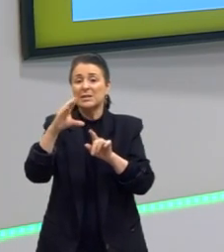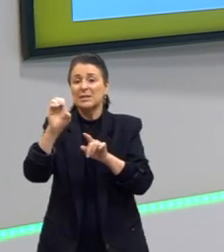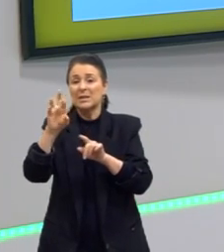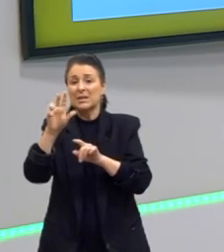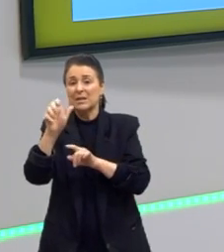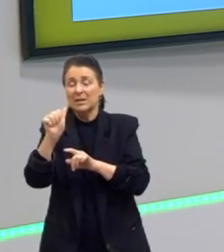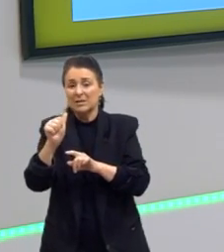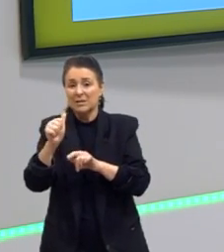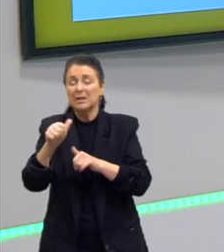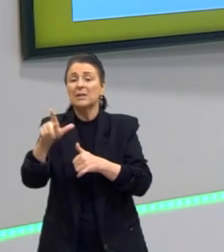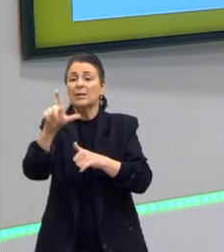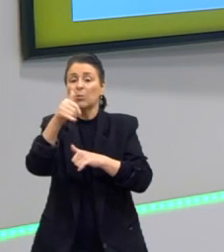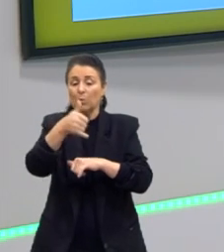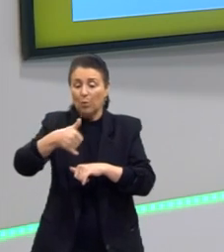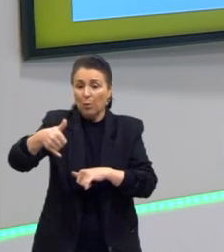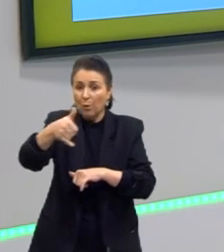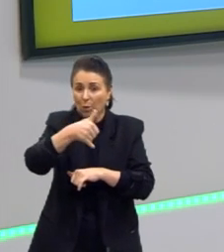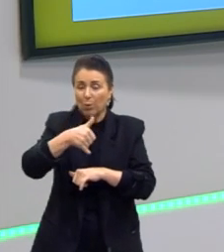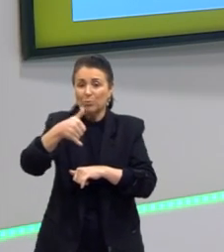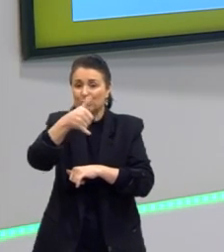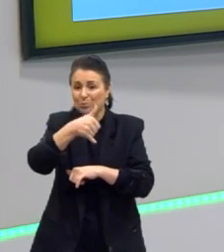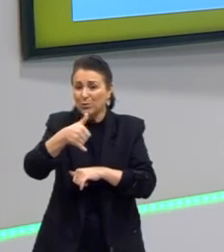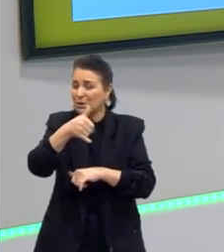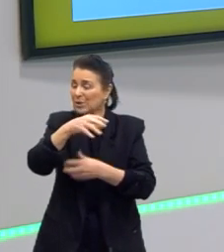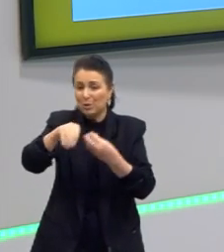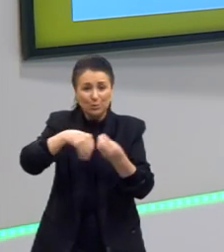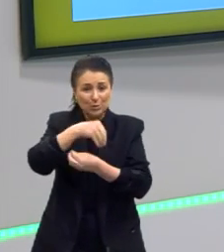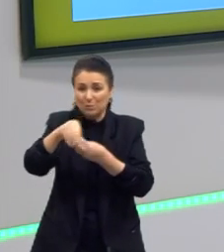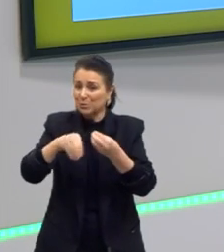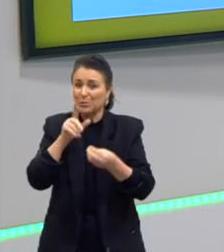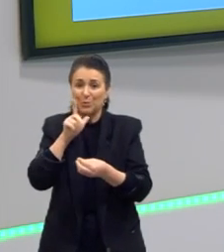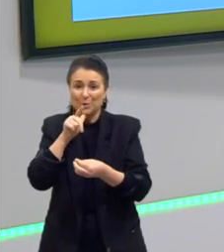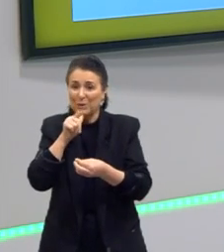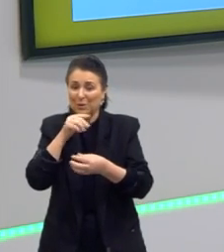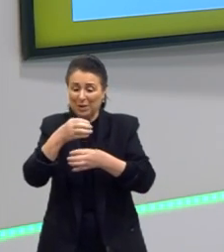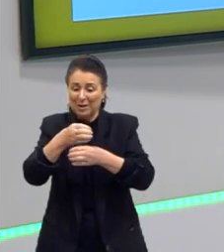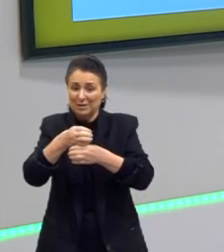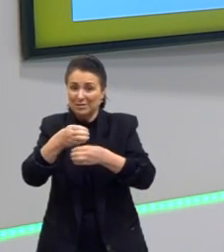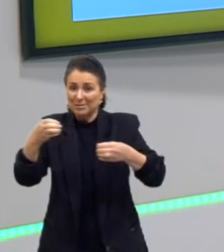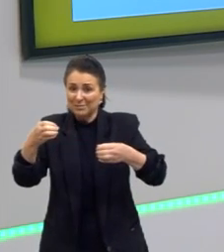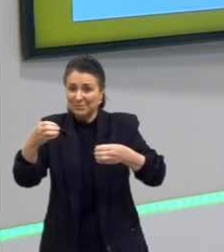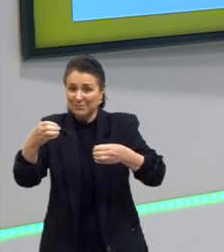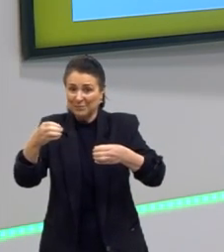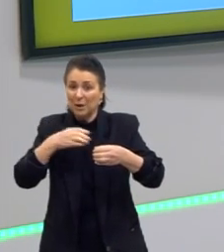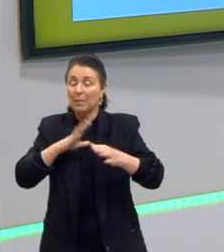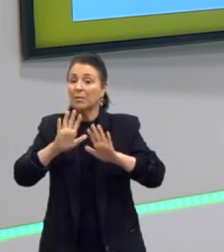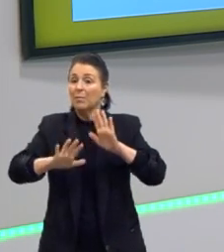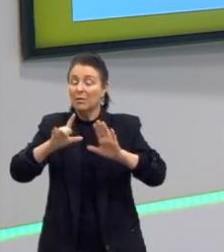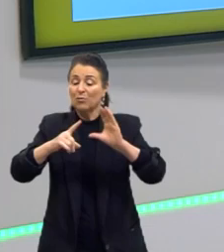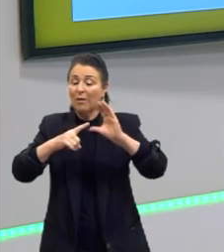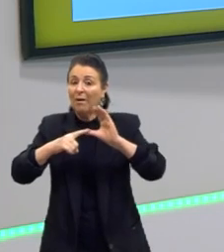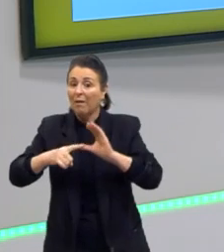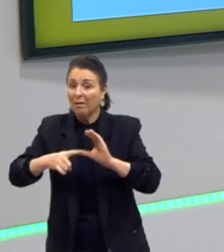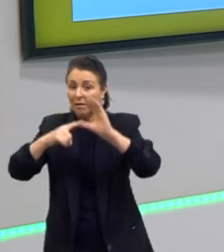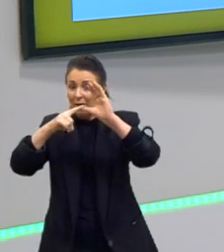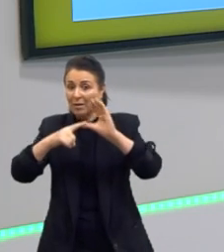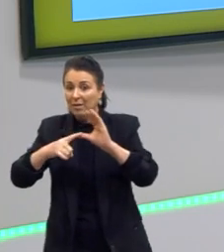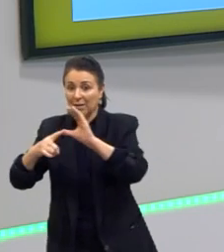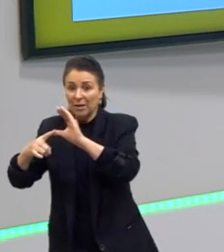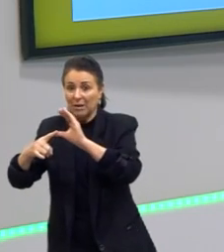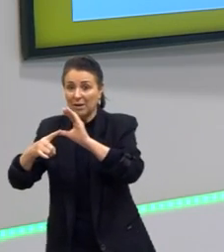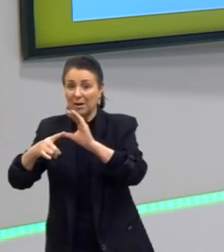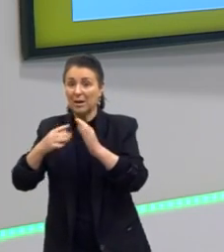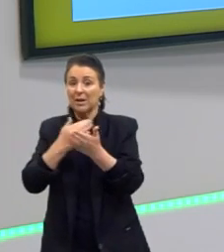sabe que os óleos e as gorduras, eles não se misturam com a água, então ele, conforme aumenta a cadeia, ele perde essa